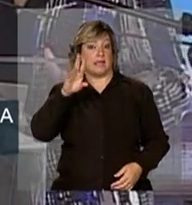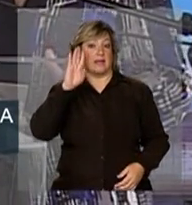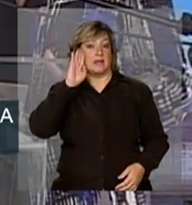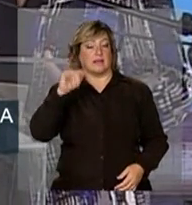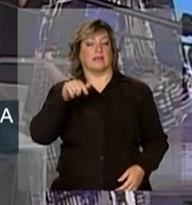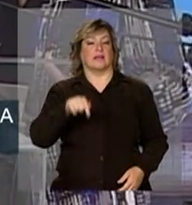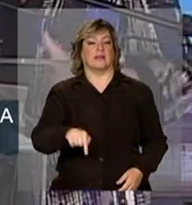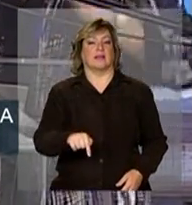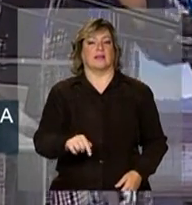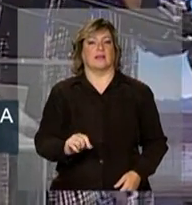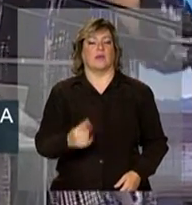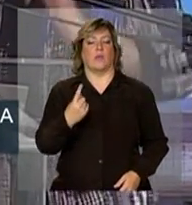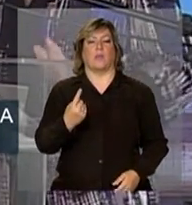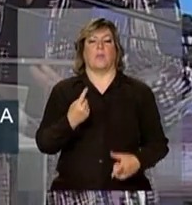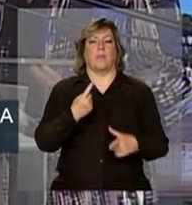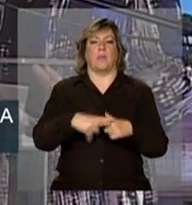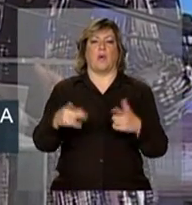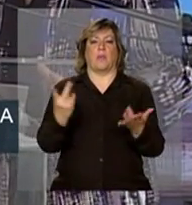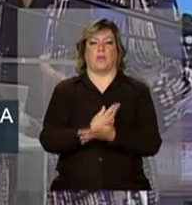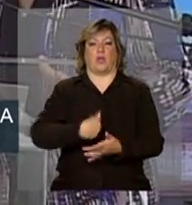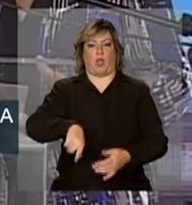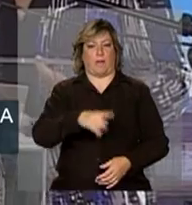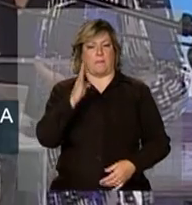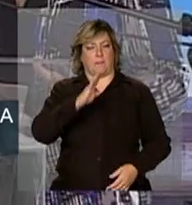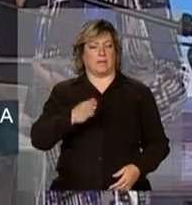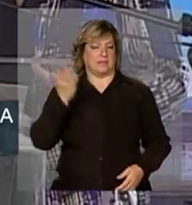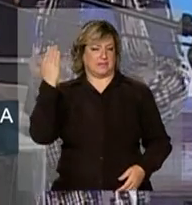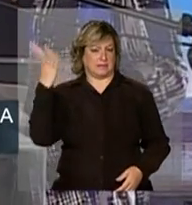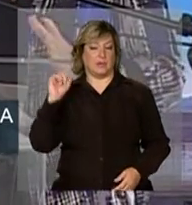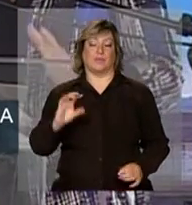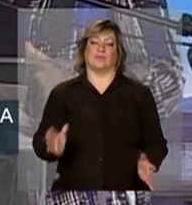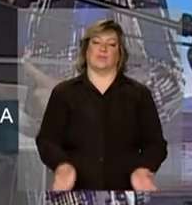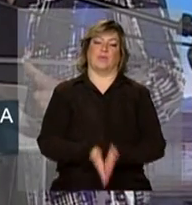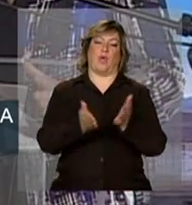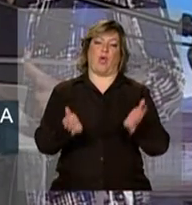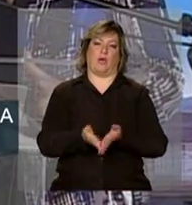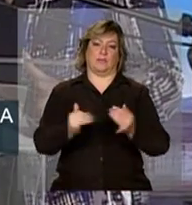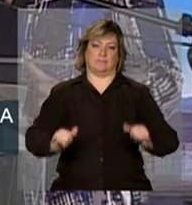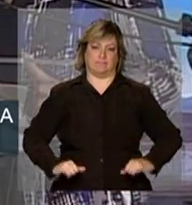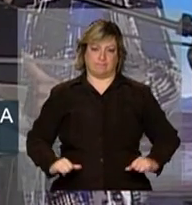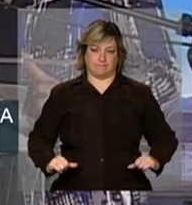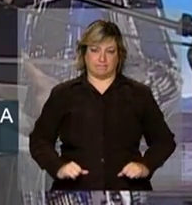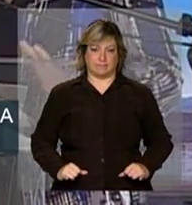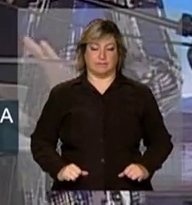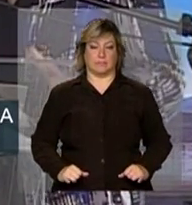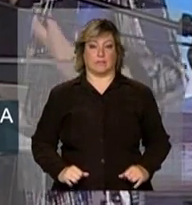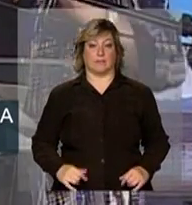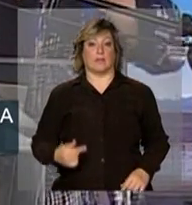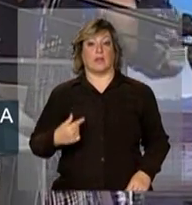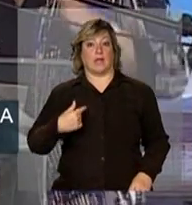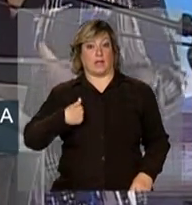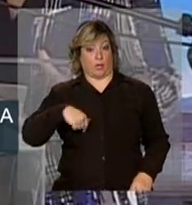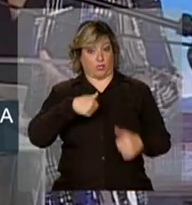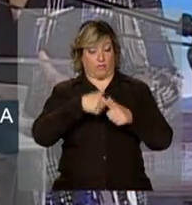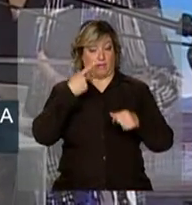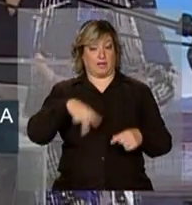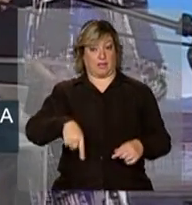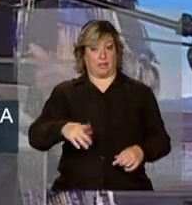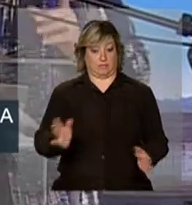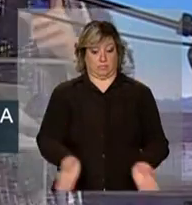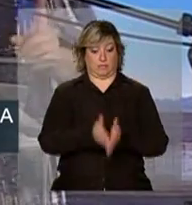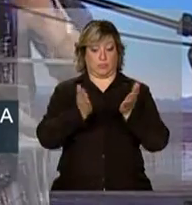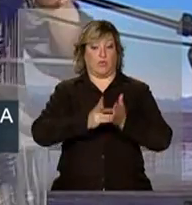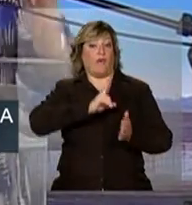chagas do nosso país, que era a pobreza. Muitas vezes eu estou falando aqui de pobreza extrema,